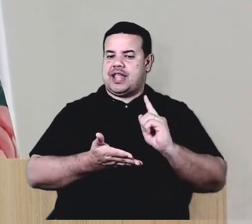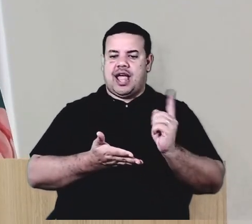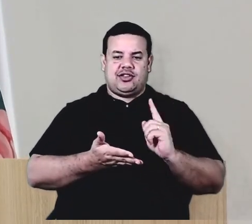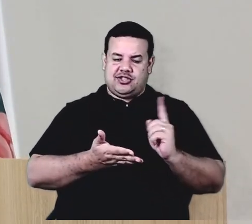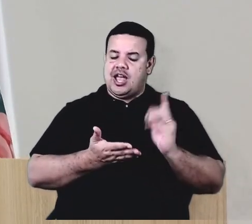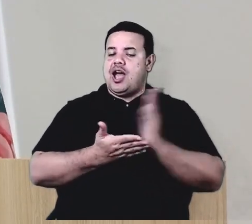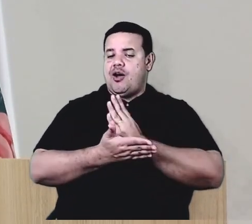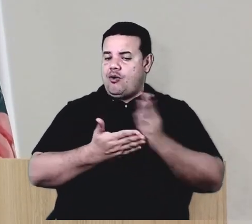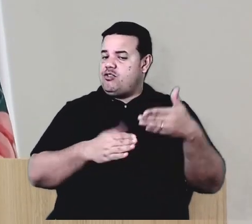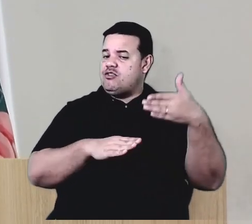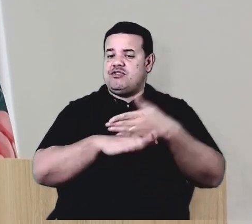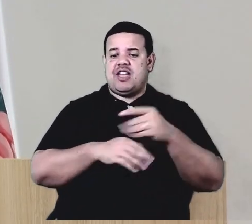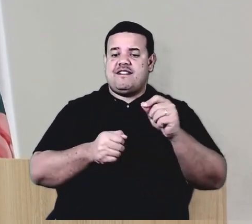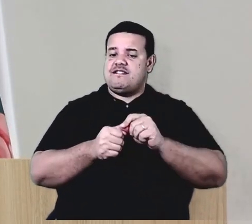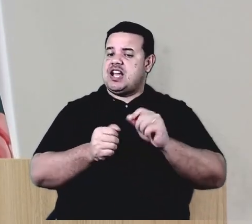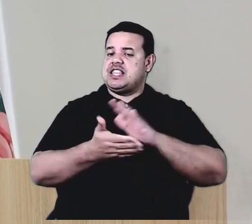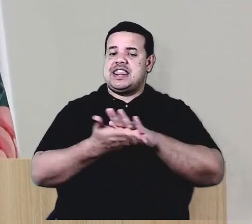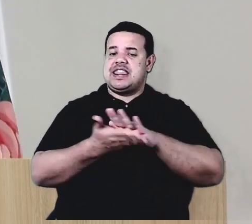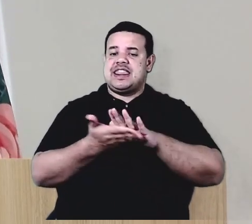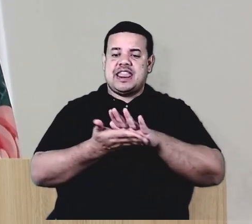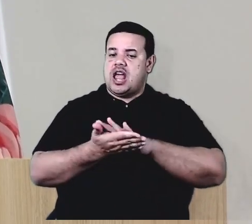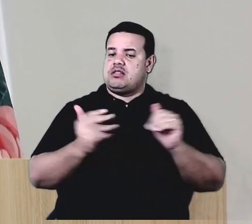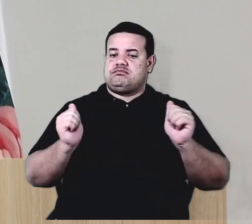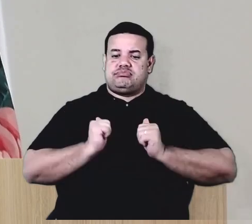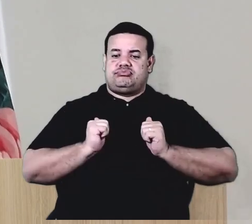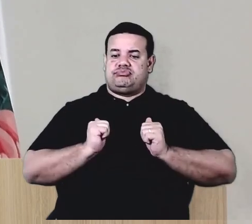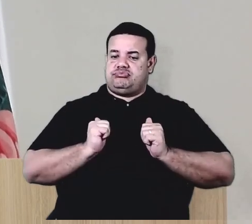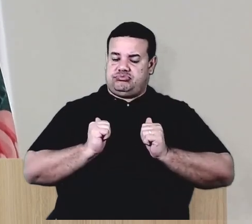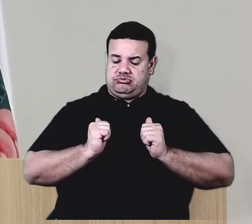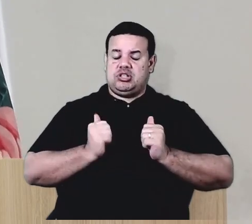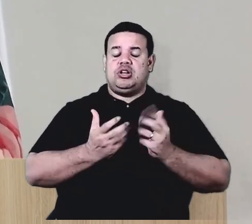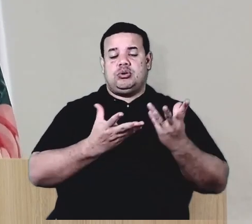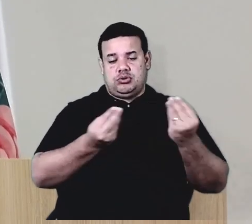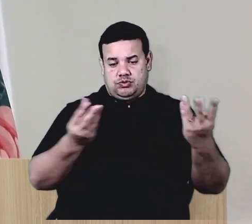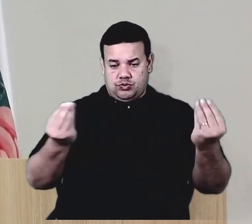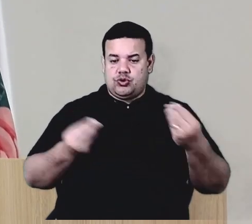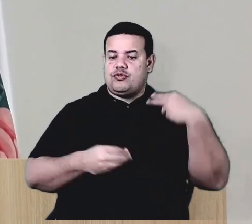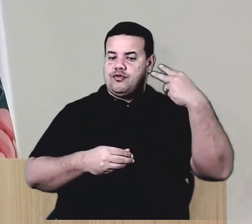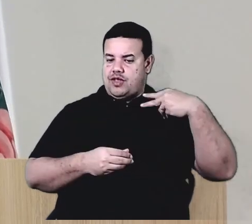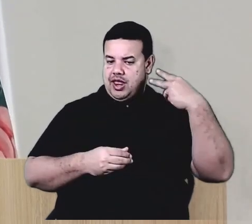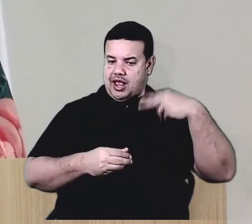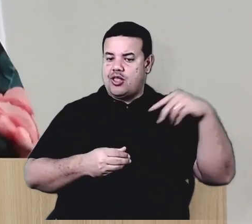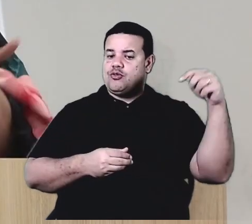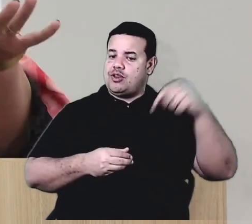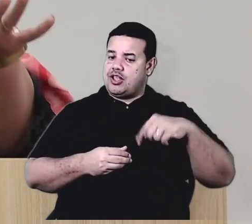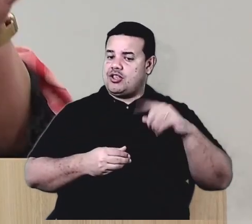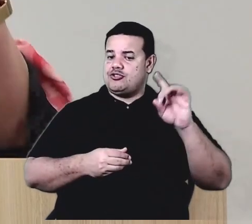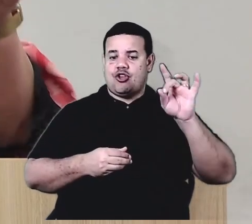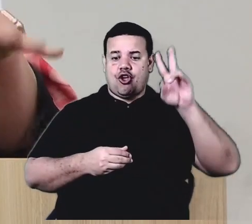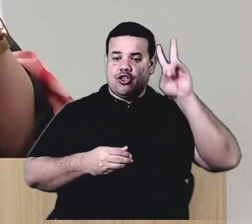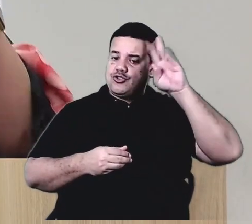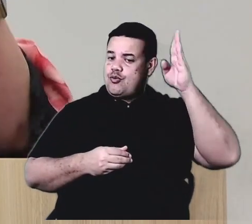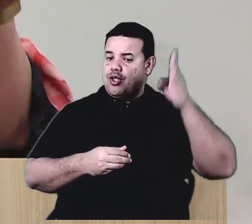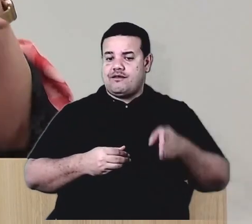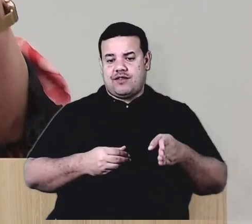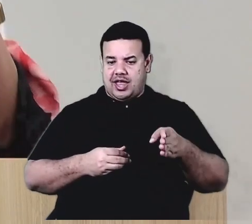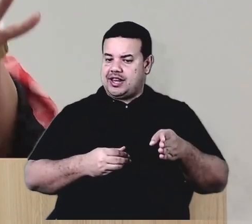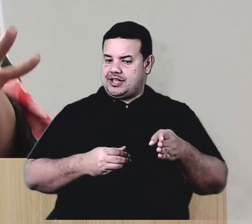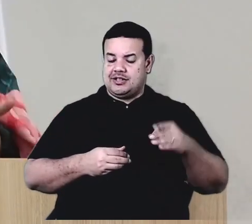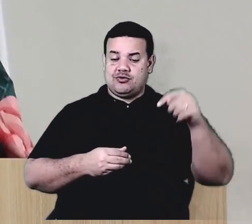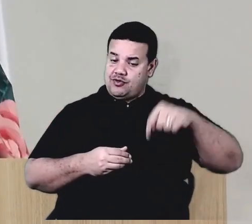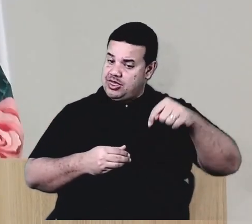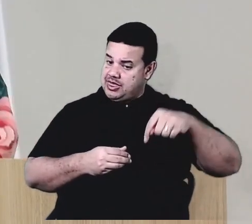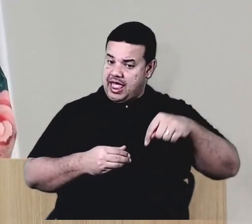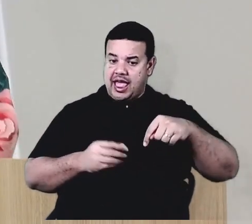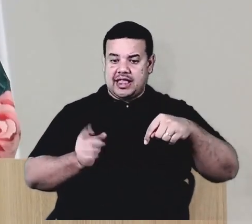fazem nada com essa oportunidade que é dada. Muitos vereadores estão aqui e só vêm na segunda-feira. E eu não estou falando desse mandato ou de alguém